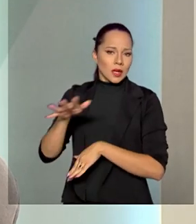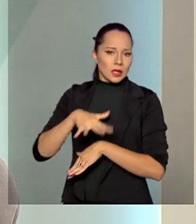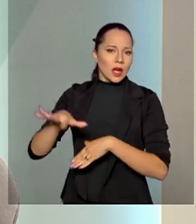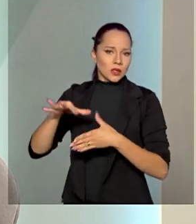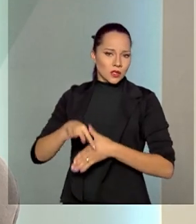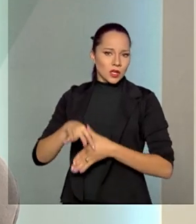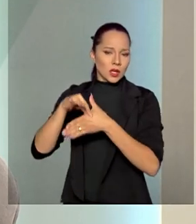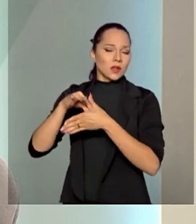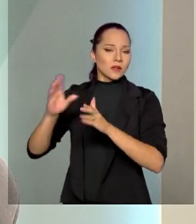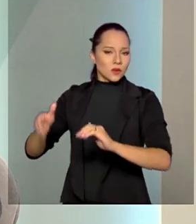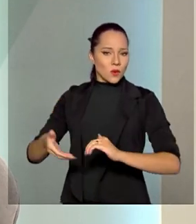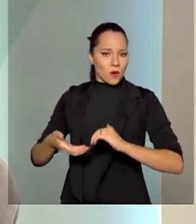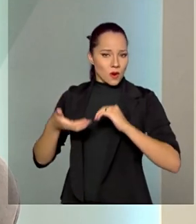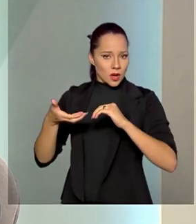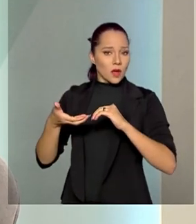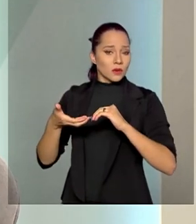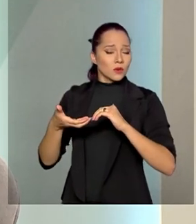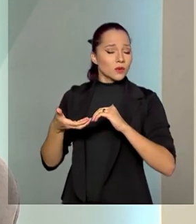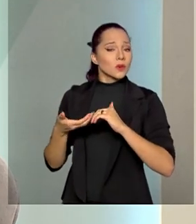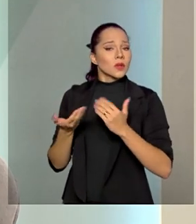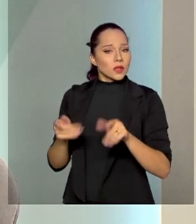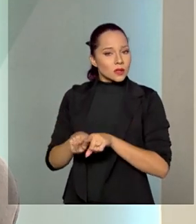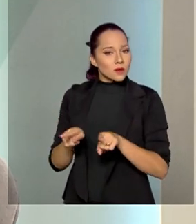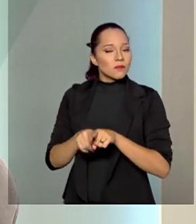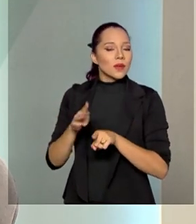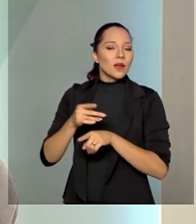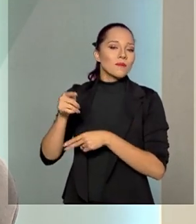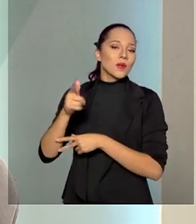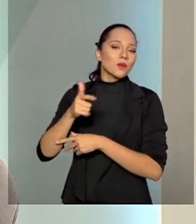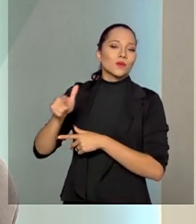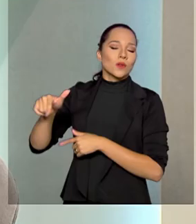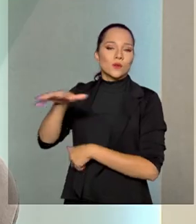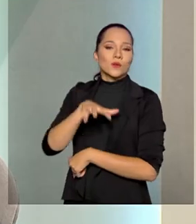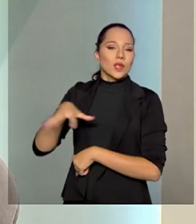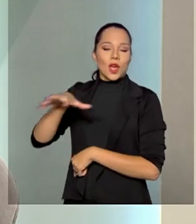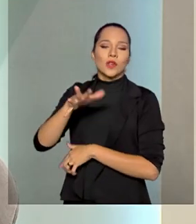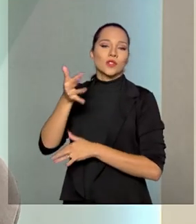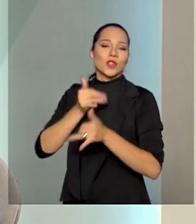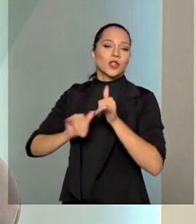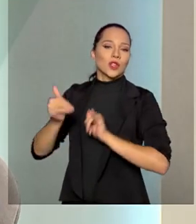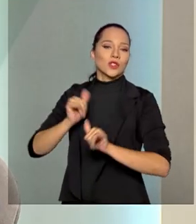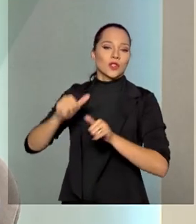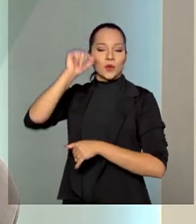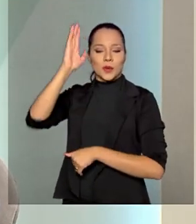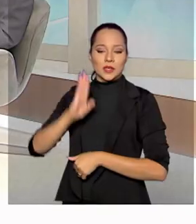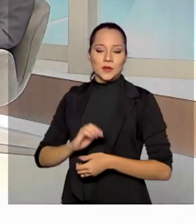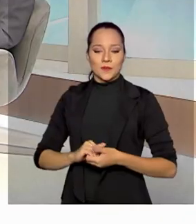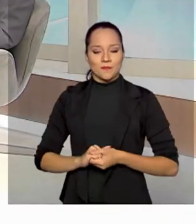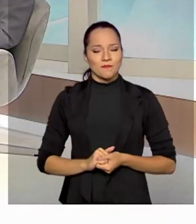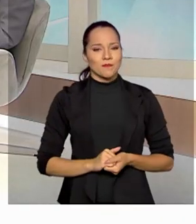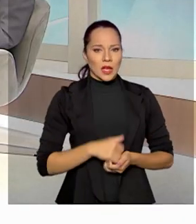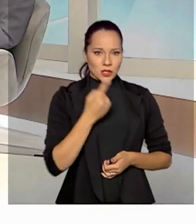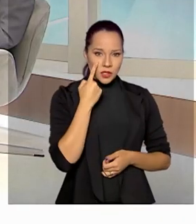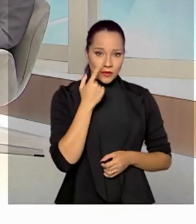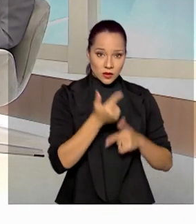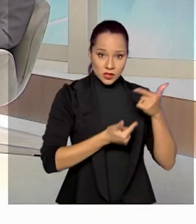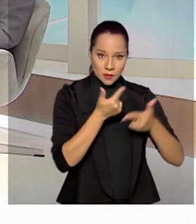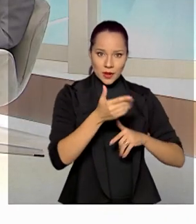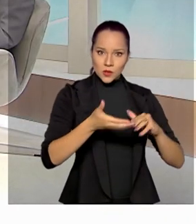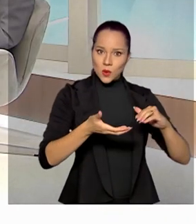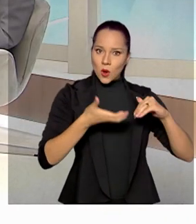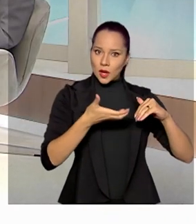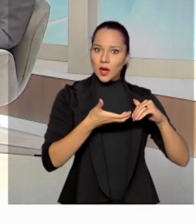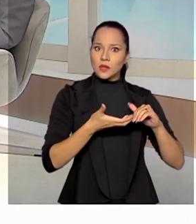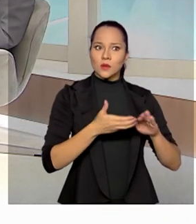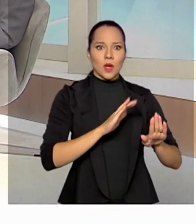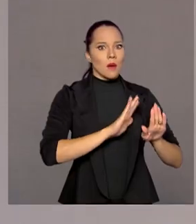lideranças do Congresso Nacional e também pelos agentes do setor de energia elétrica do país. A gente vê que os trabalhos no Congresso estão com a